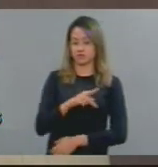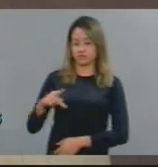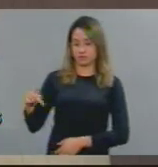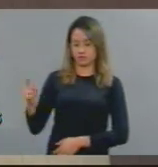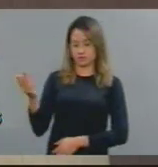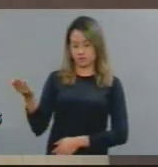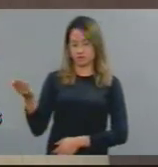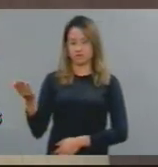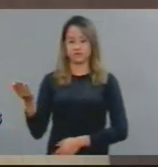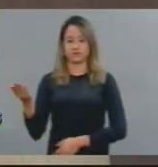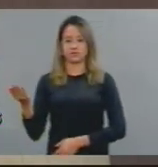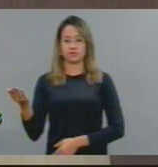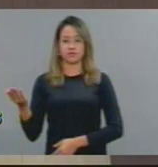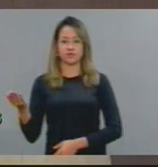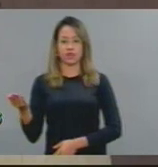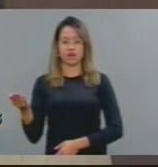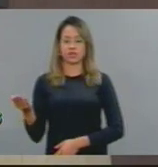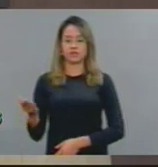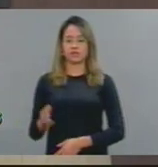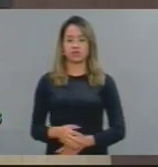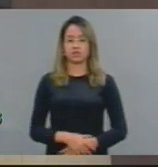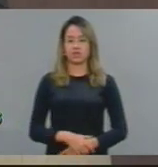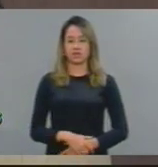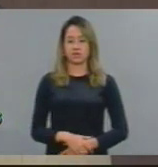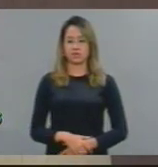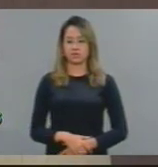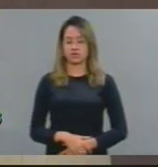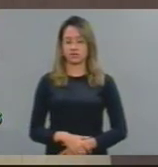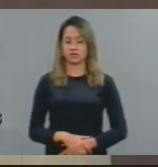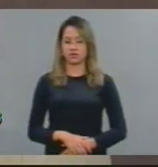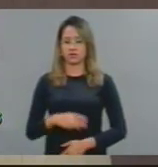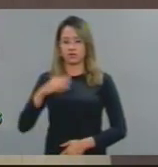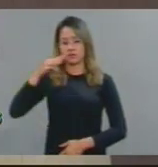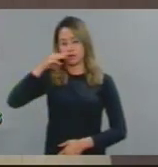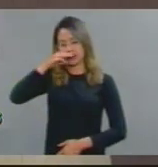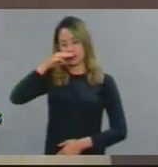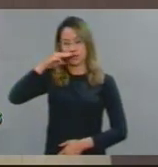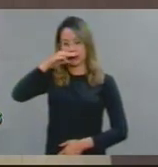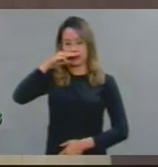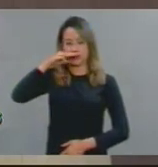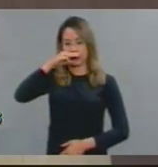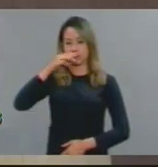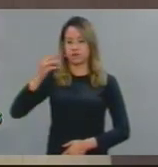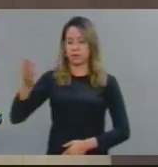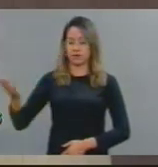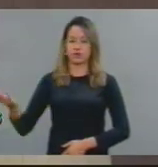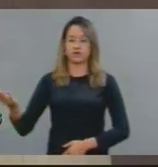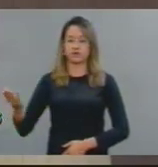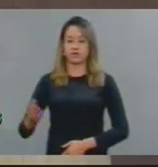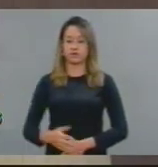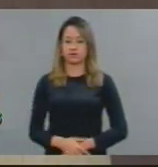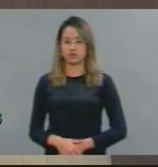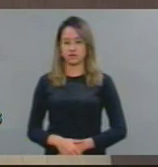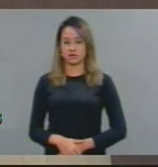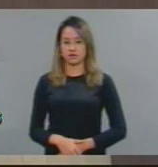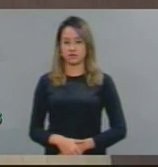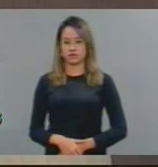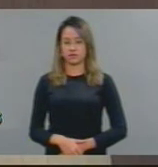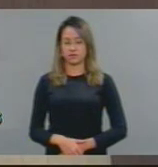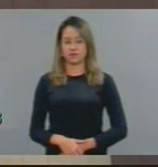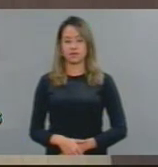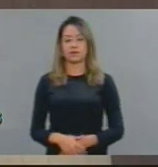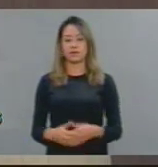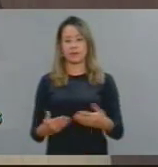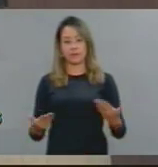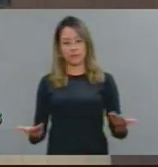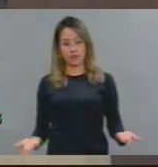da sessão, deputado Moisés Braz, deputado Capitão Wagner, já relatei